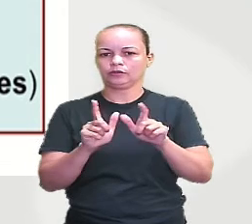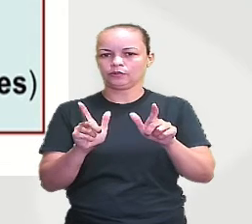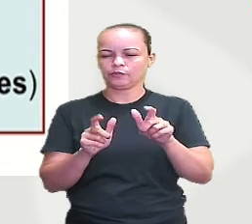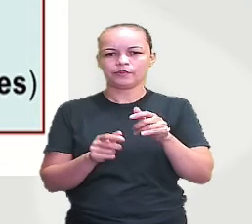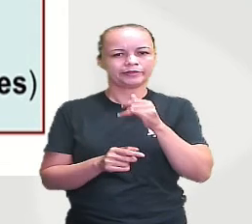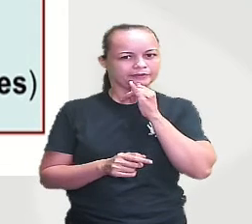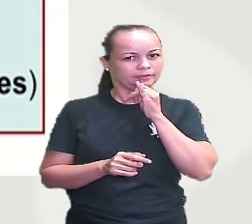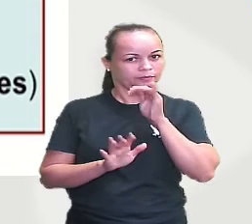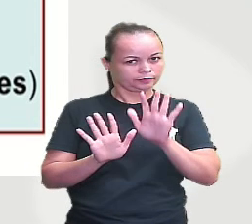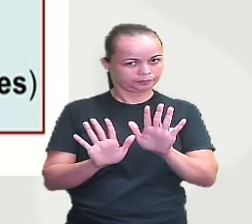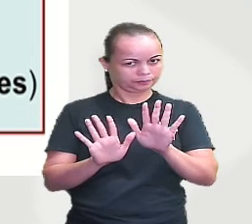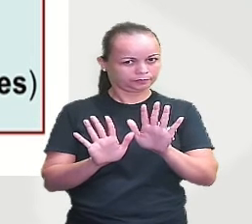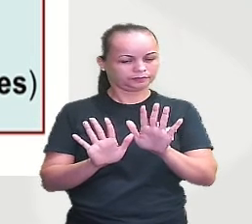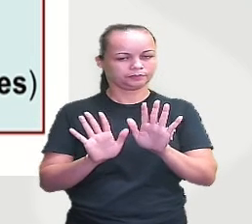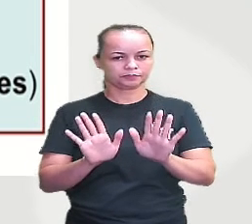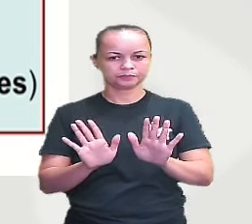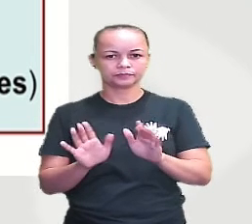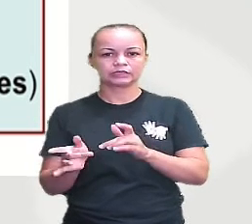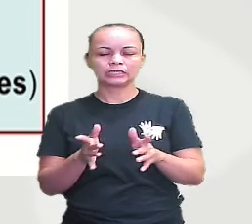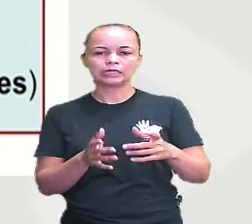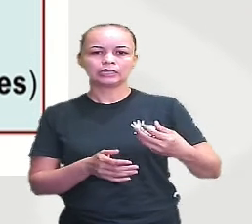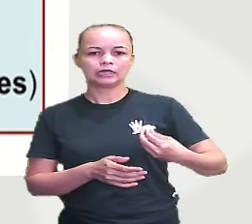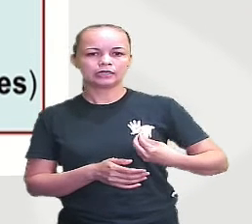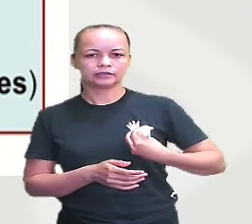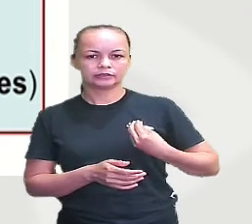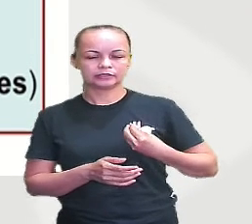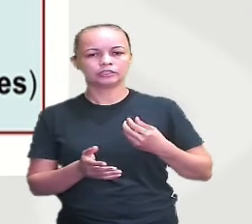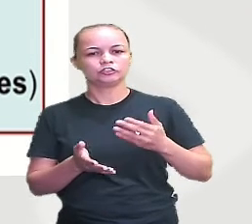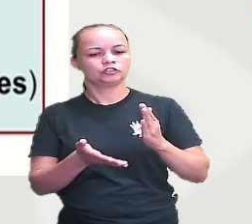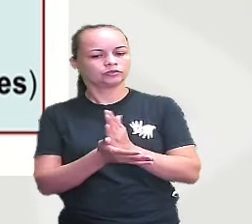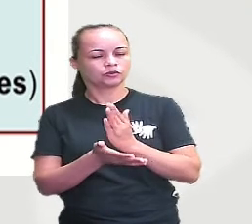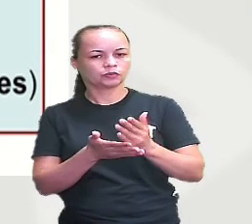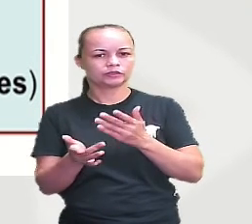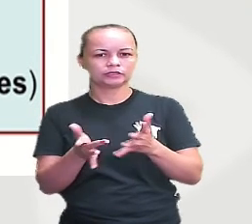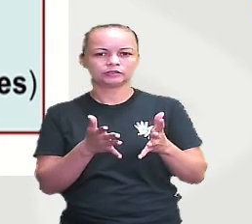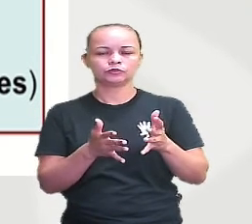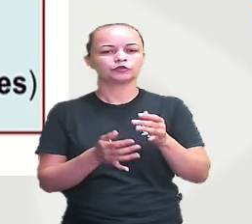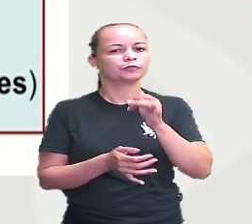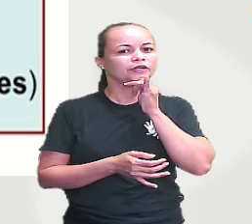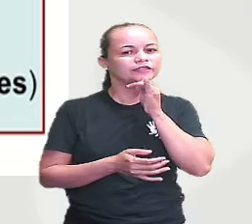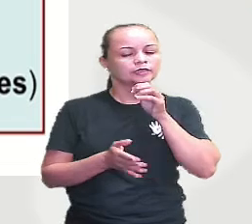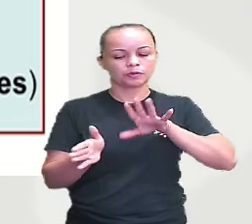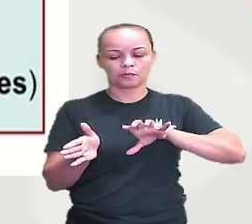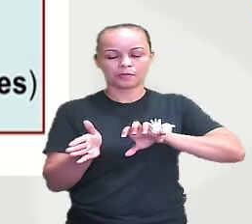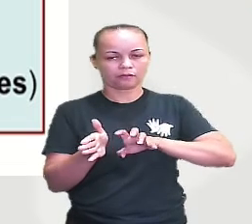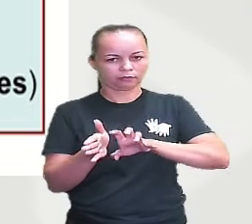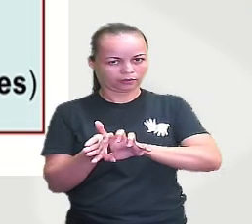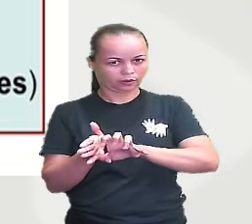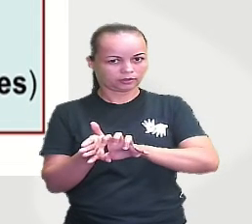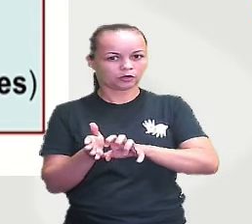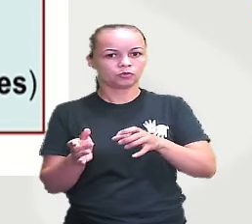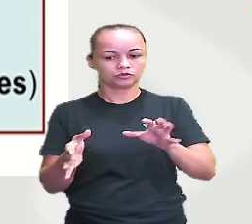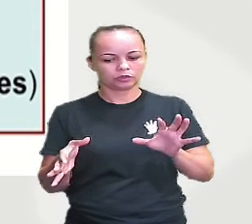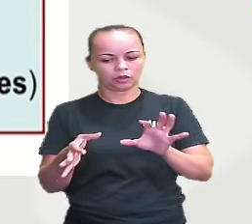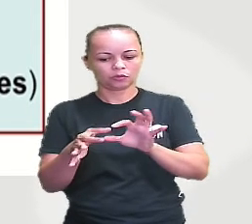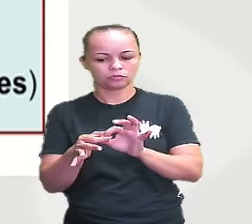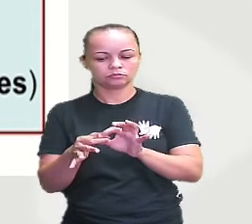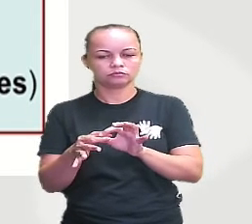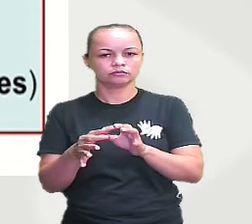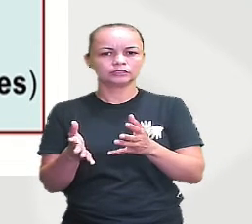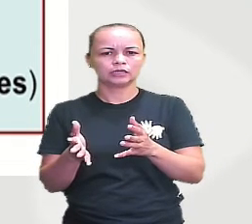nota de rodapé. Existem algumas exceções, uma delas, a pode citar o exemplo das bactérias quando fazem conjugação.